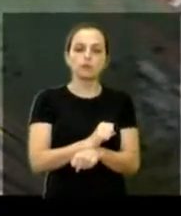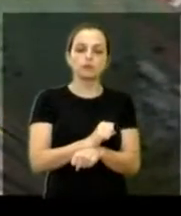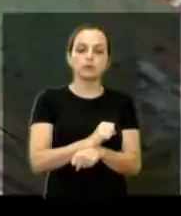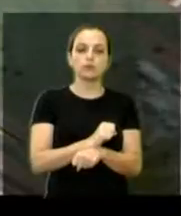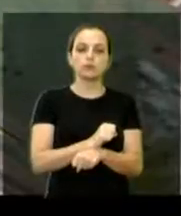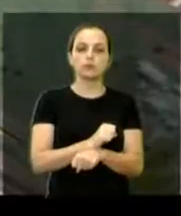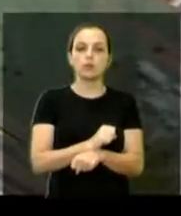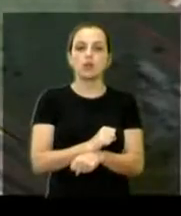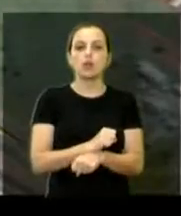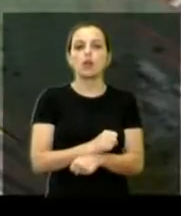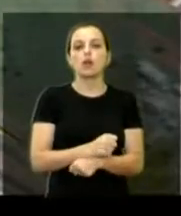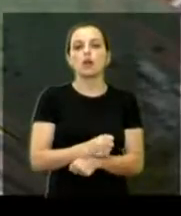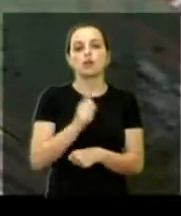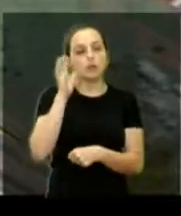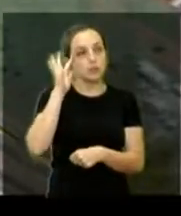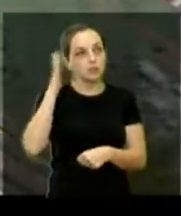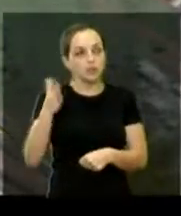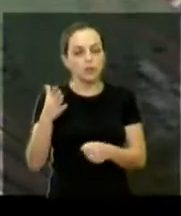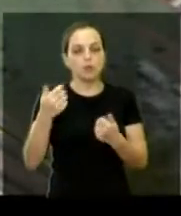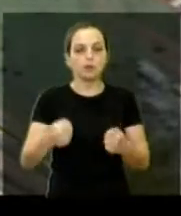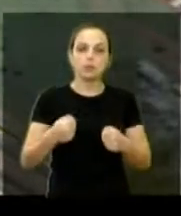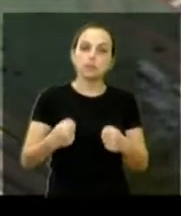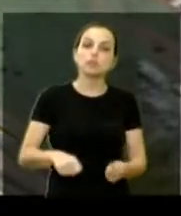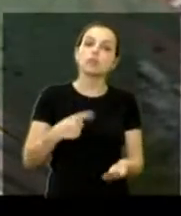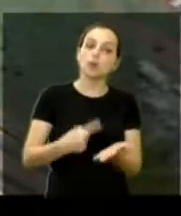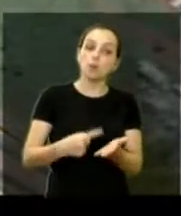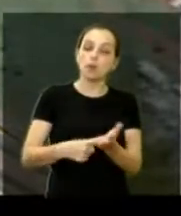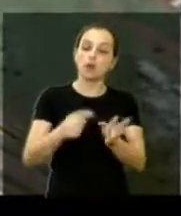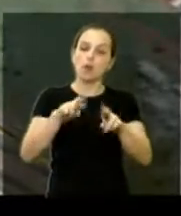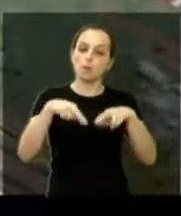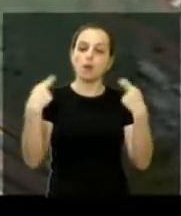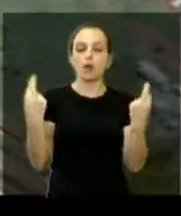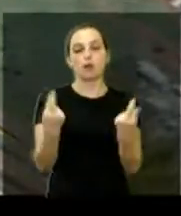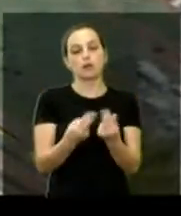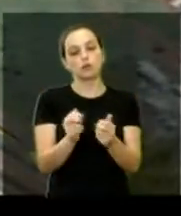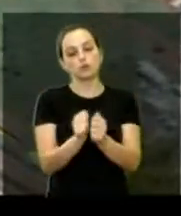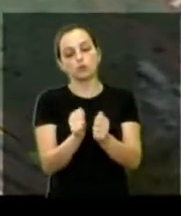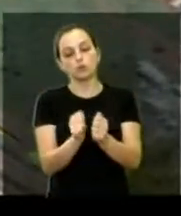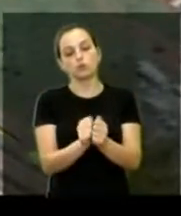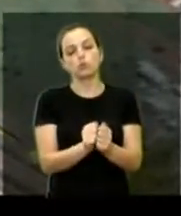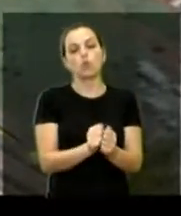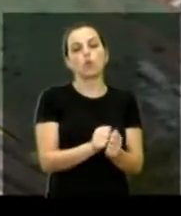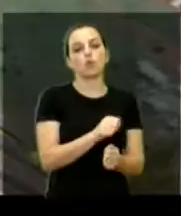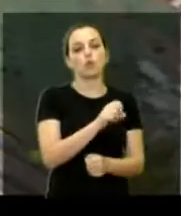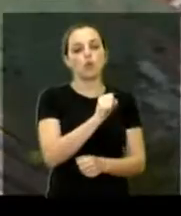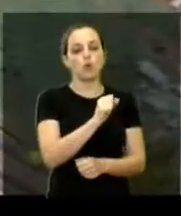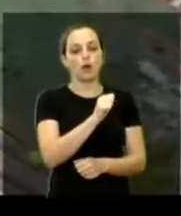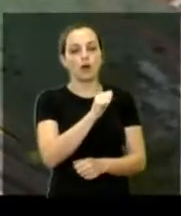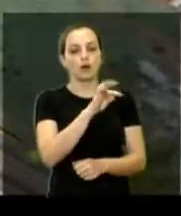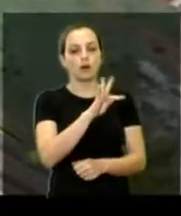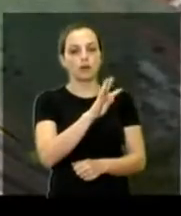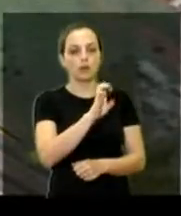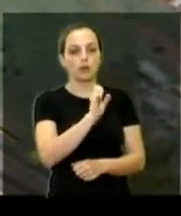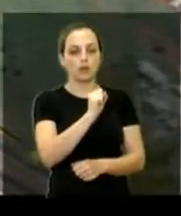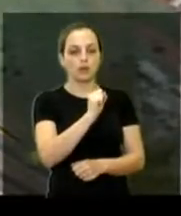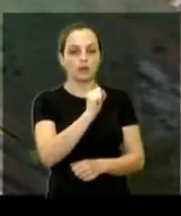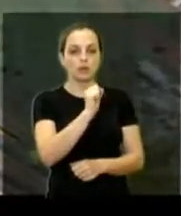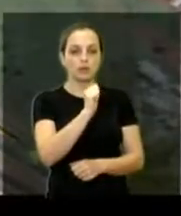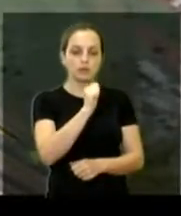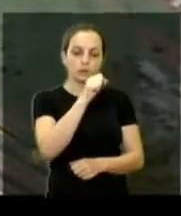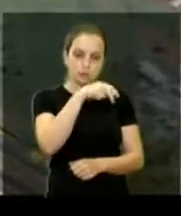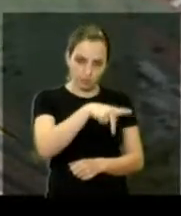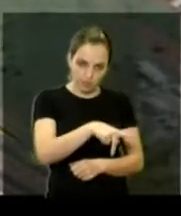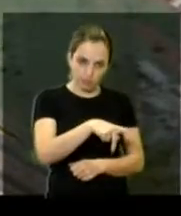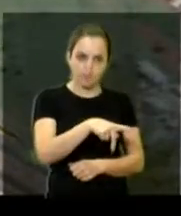nós queremos resolver, então vai se marcar uma nova reunião já, junto com o pessoal da Artesp, provavelmente, e das concessionárias,